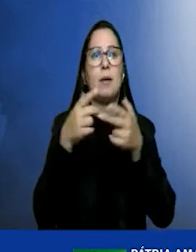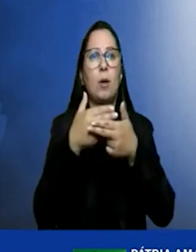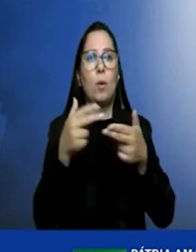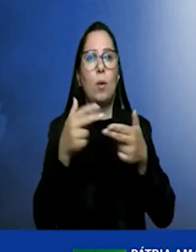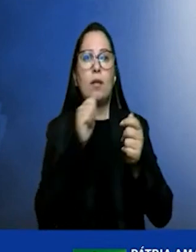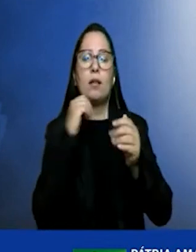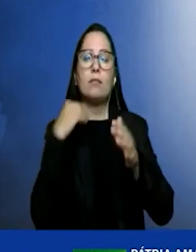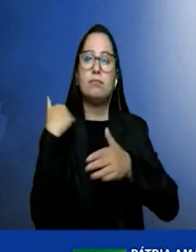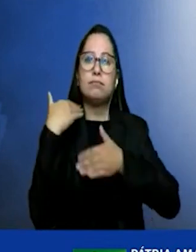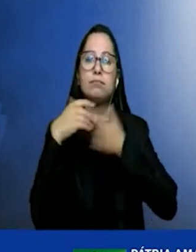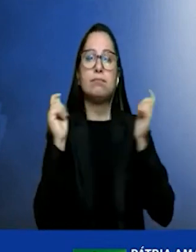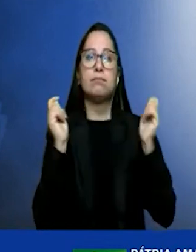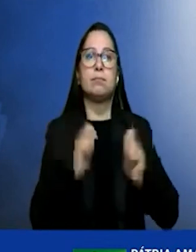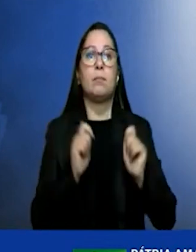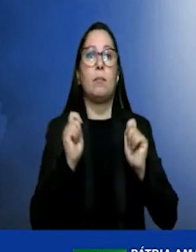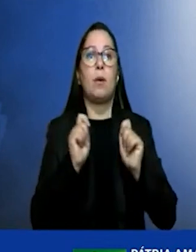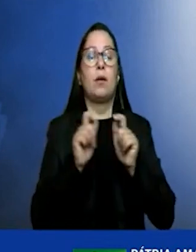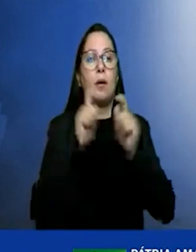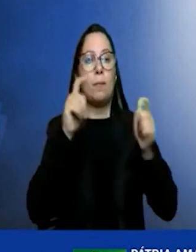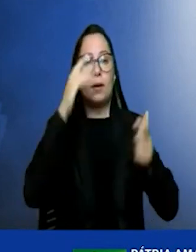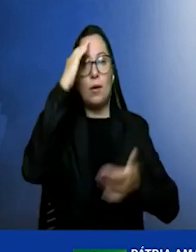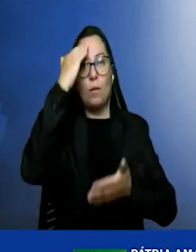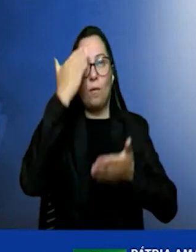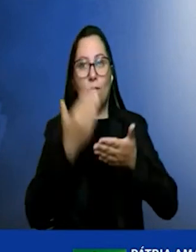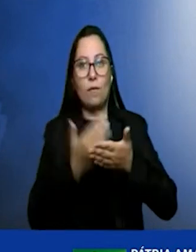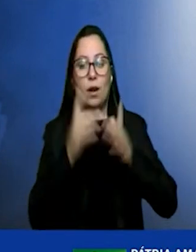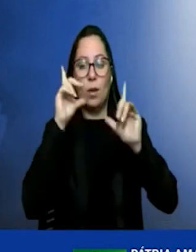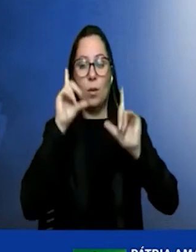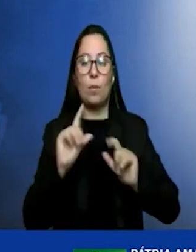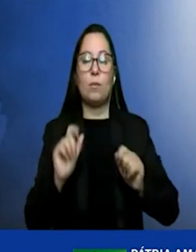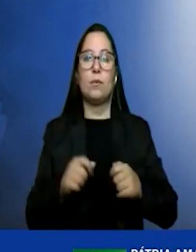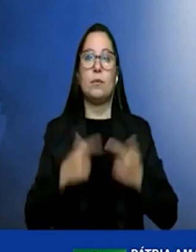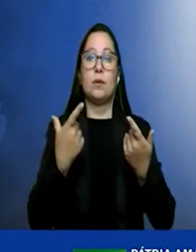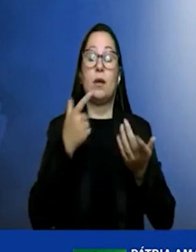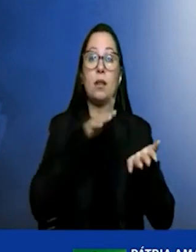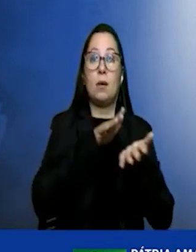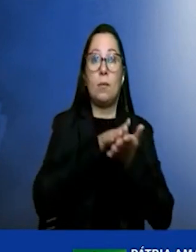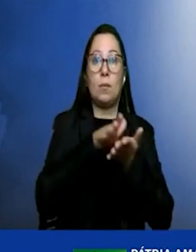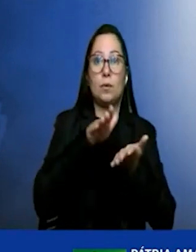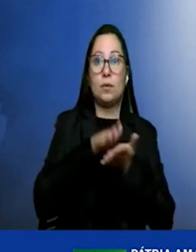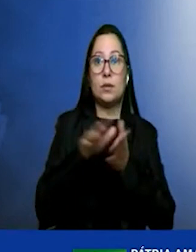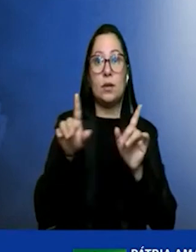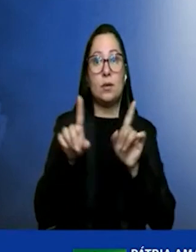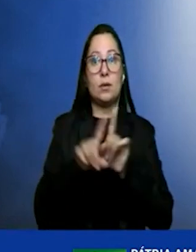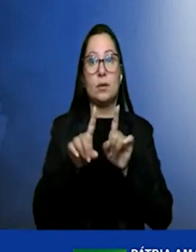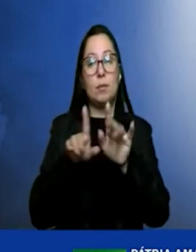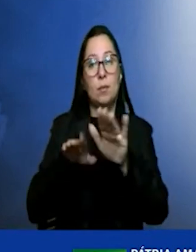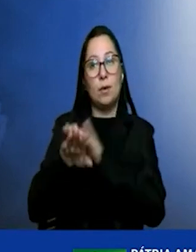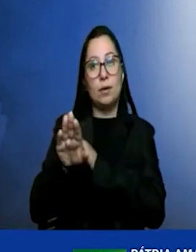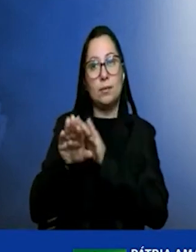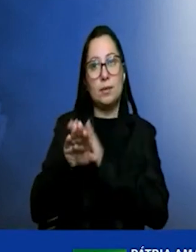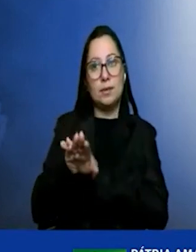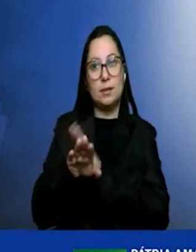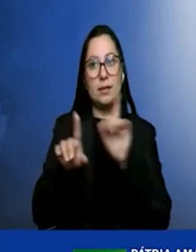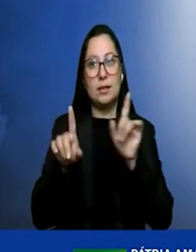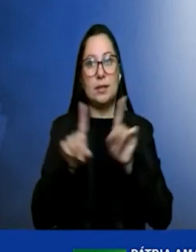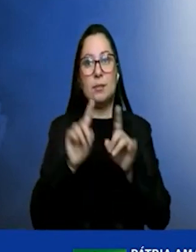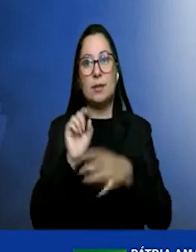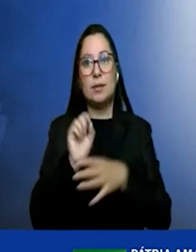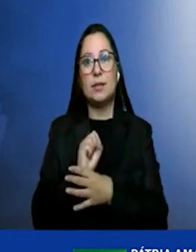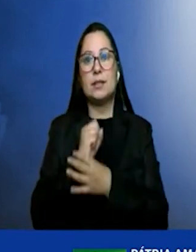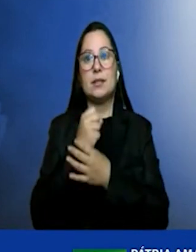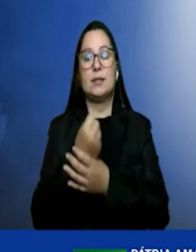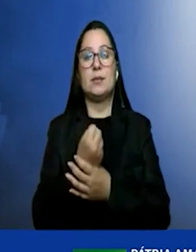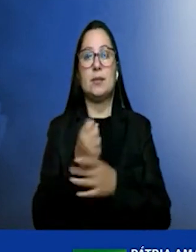principalmente para aumentar a confiabilidade e reduzir custos tanto na produção quanto no armazenamento quanto em segurança quanto na